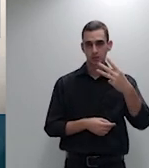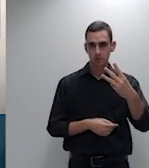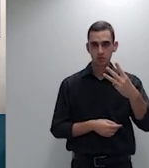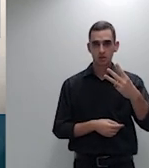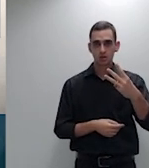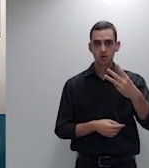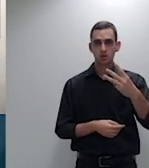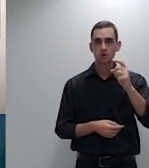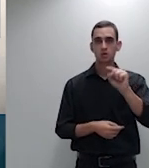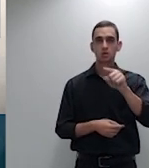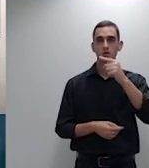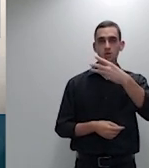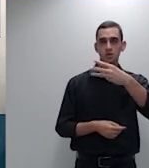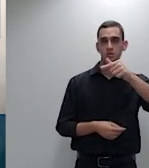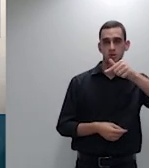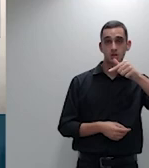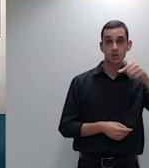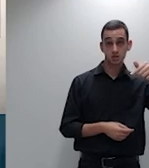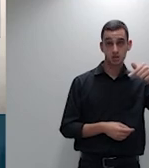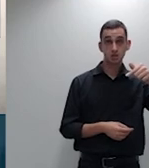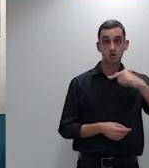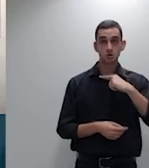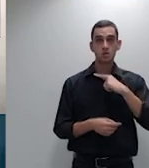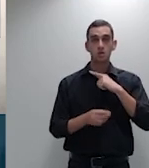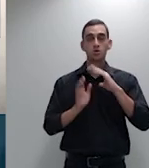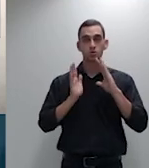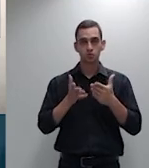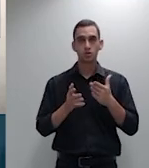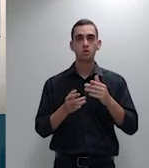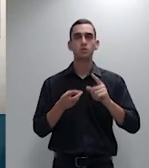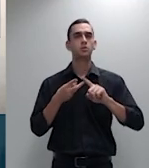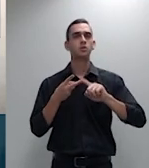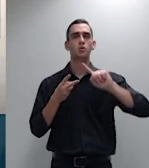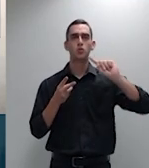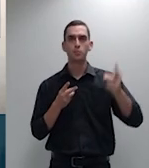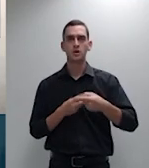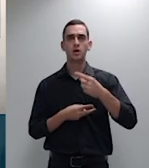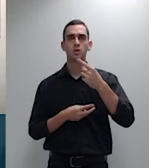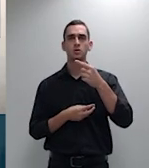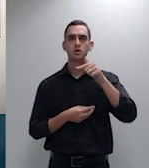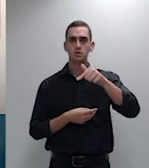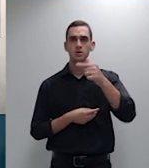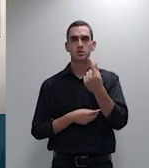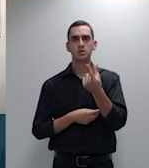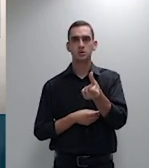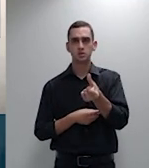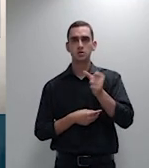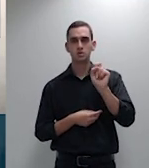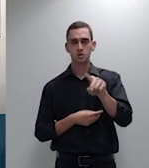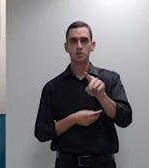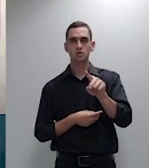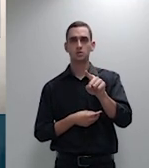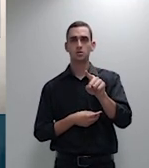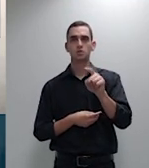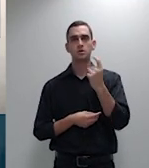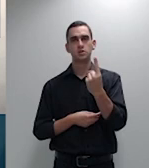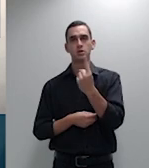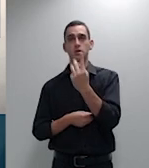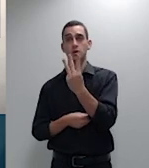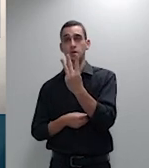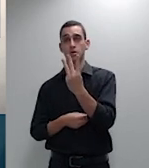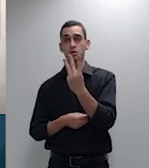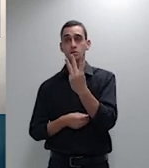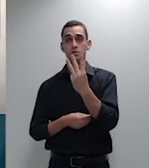sete um milhão setecentos e dezesseis mil cento treze e aqui ministro